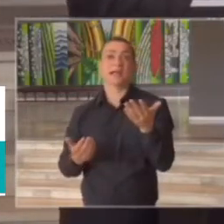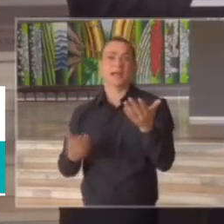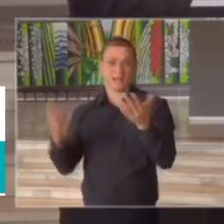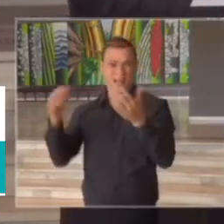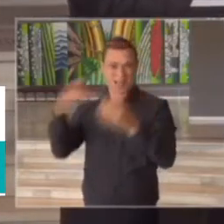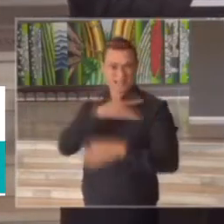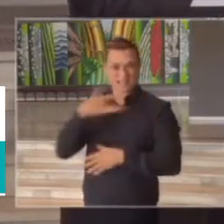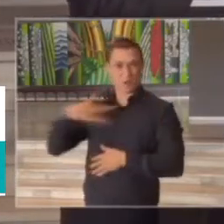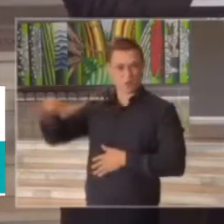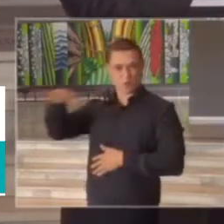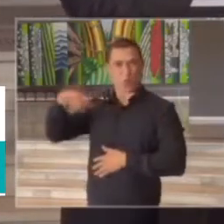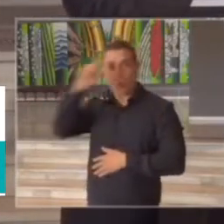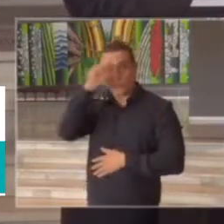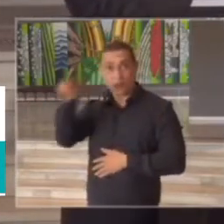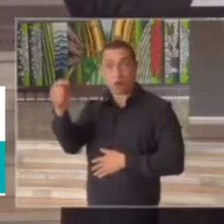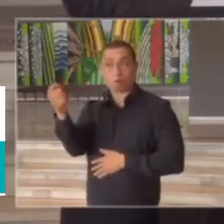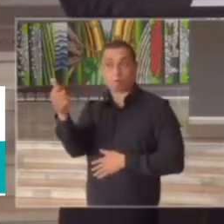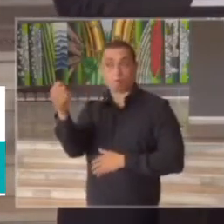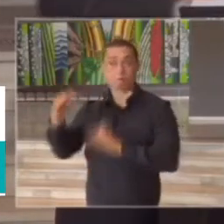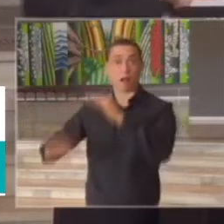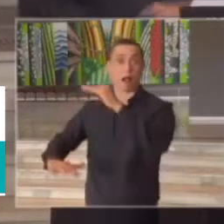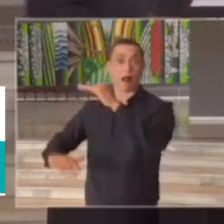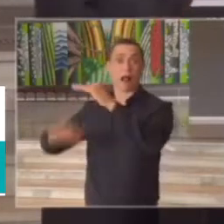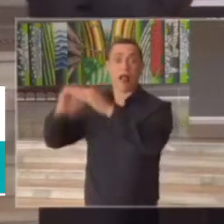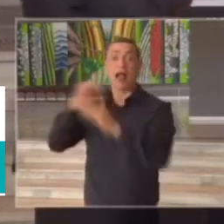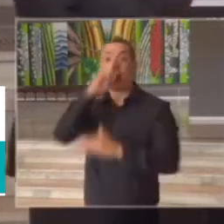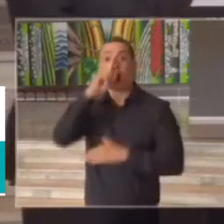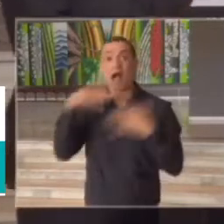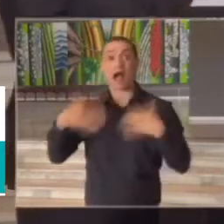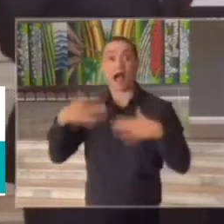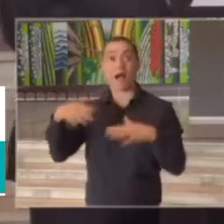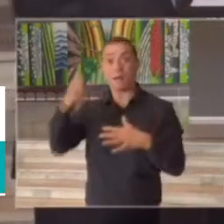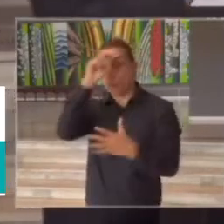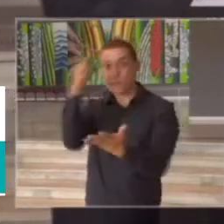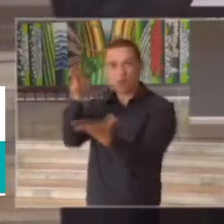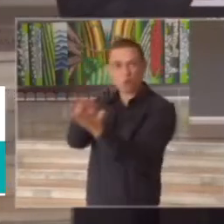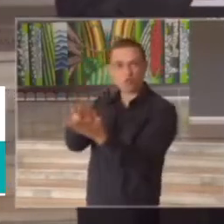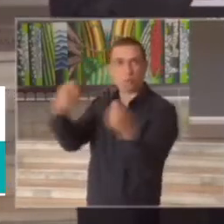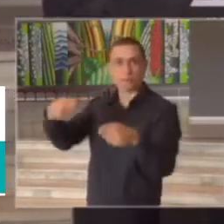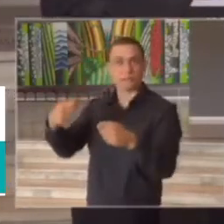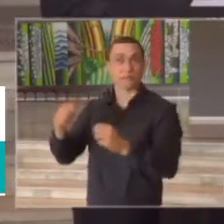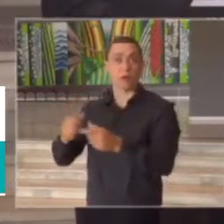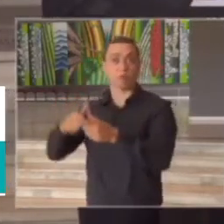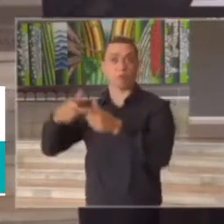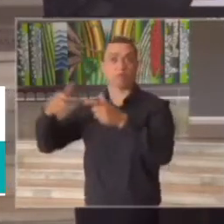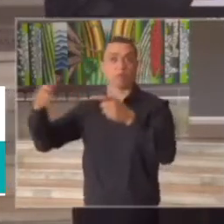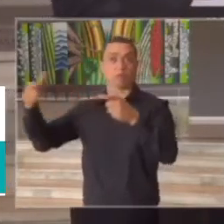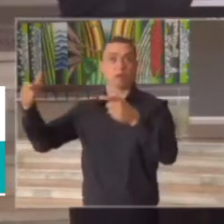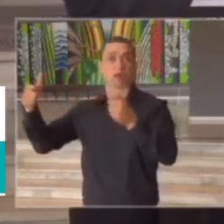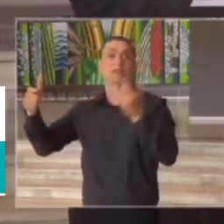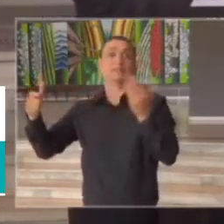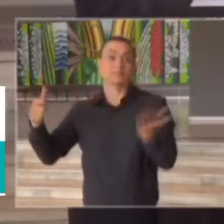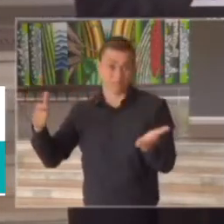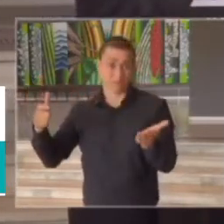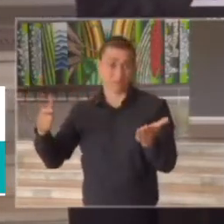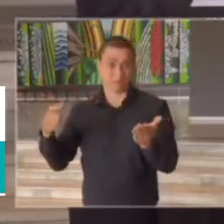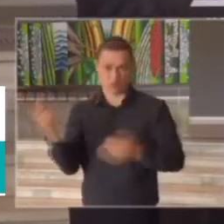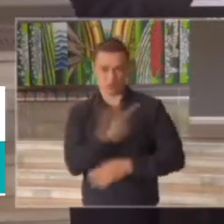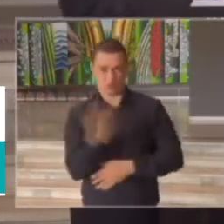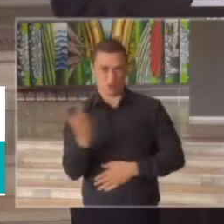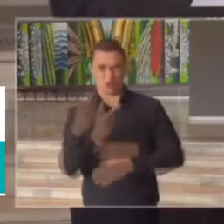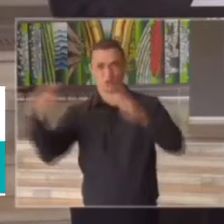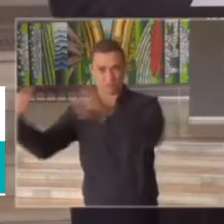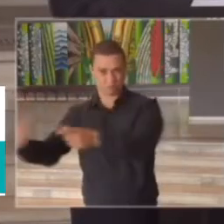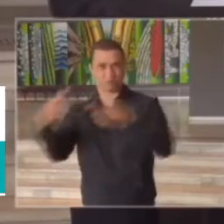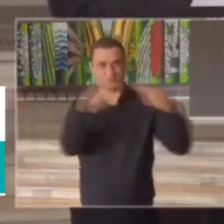por isso essas duas regiões neste momento elas estão classificadas no